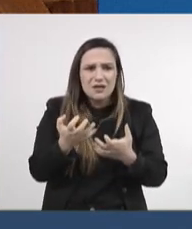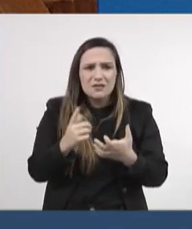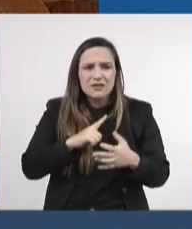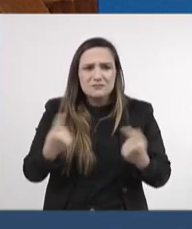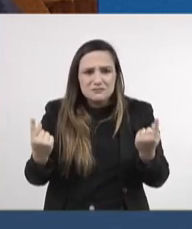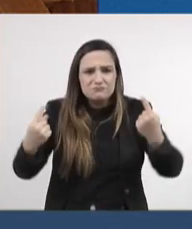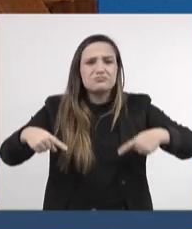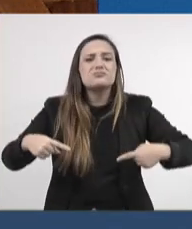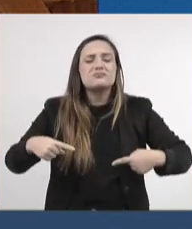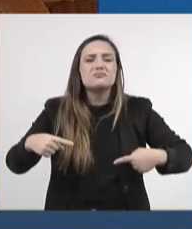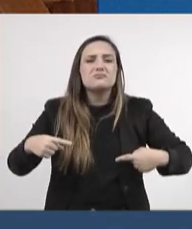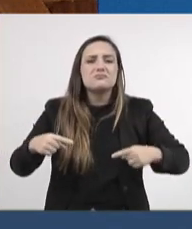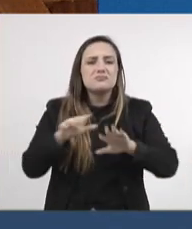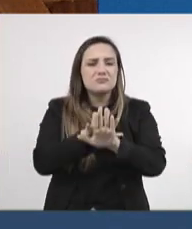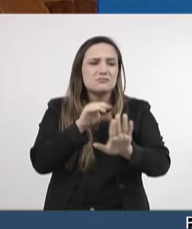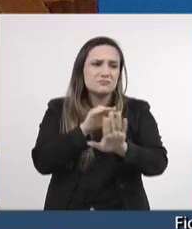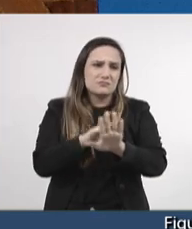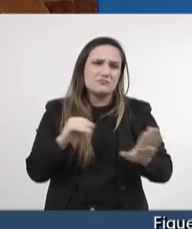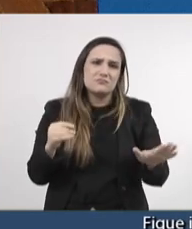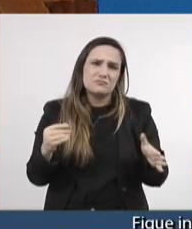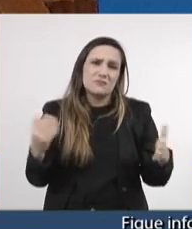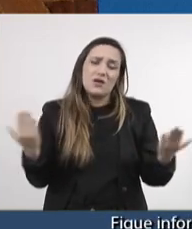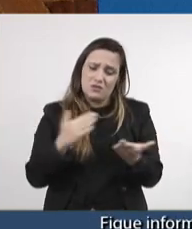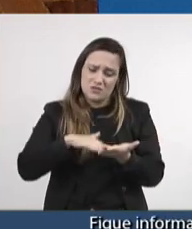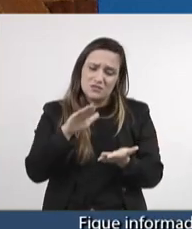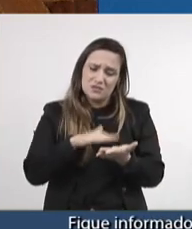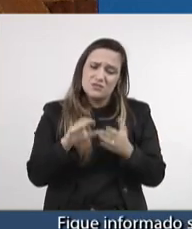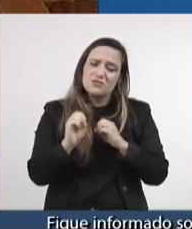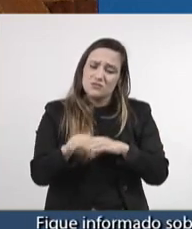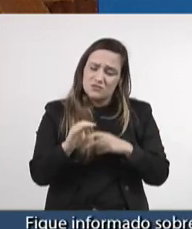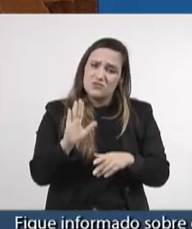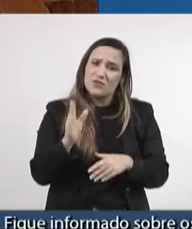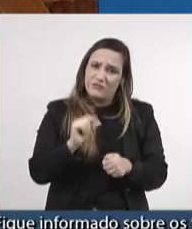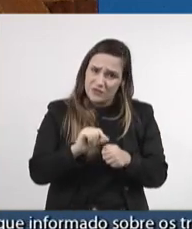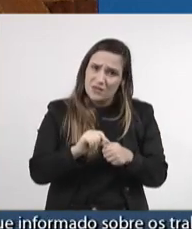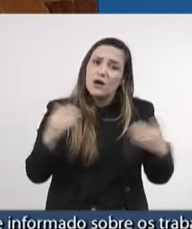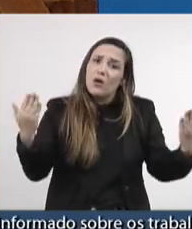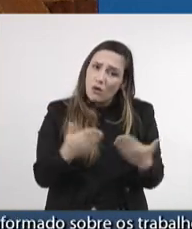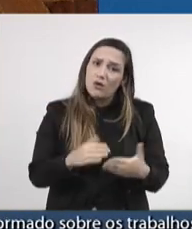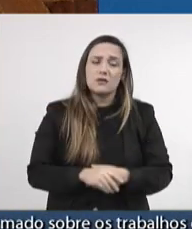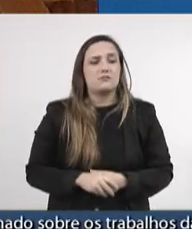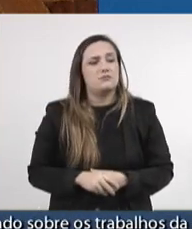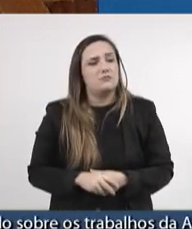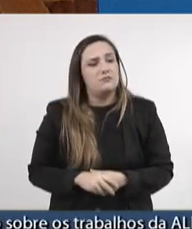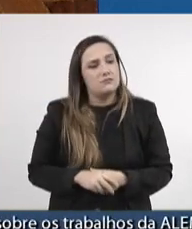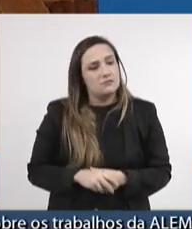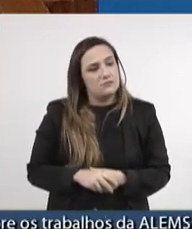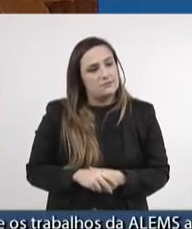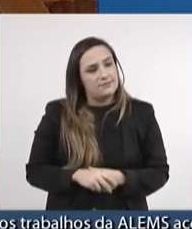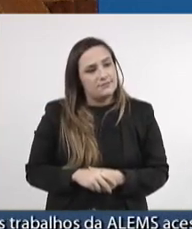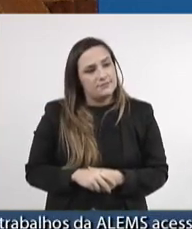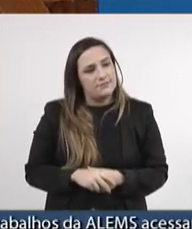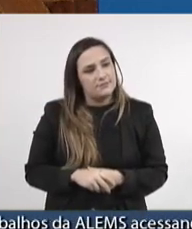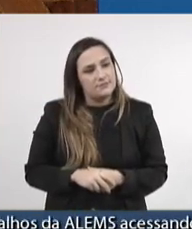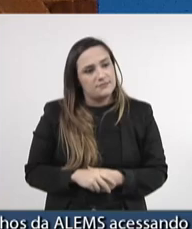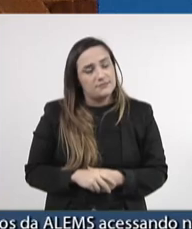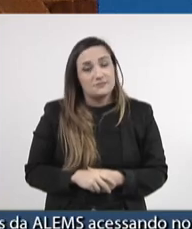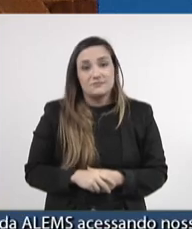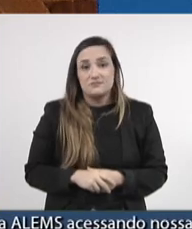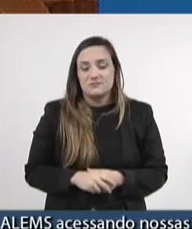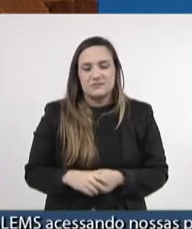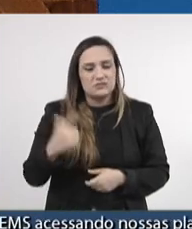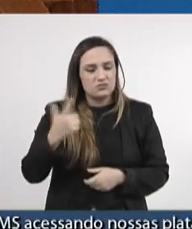puramente ideológico, como a Secretaria de Estado e Educação está fazendo agora? Nós, sem a CPMI,